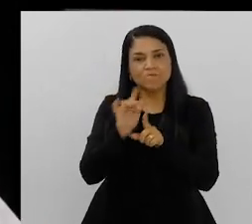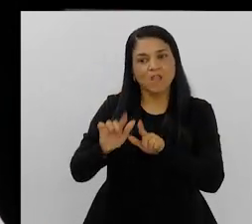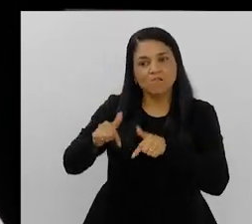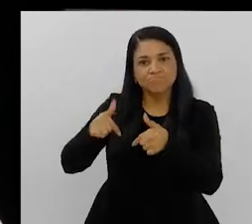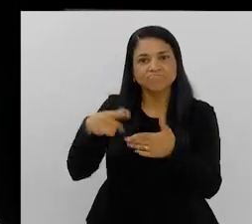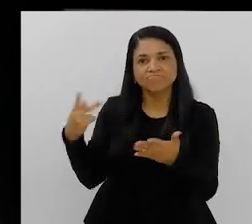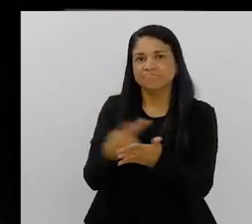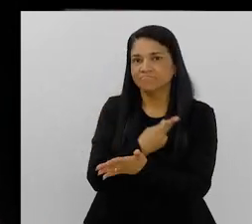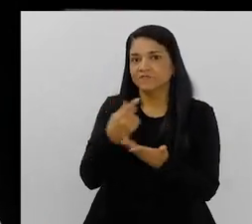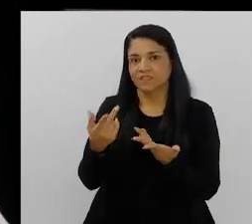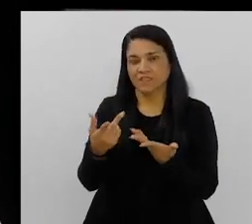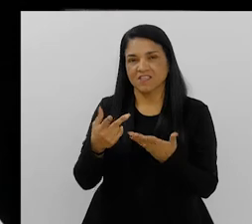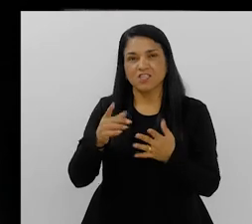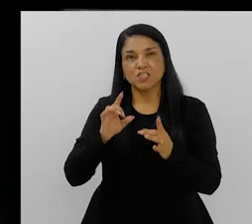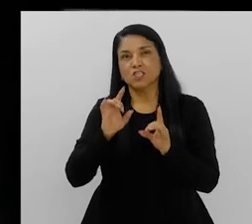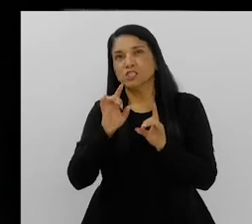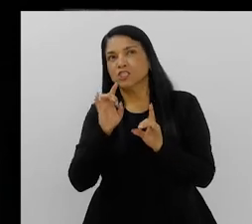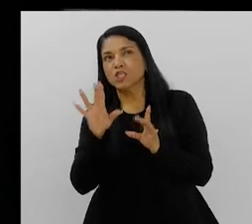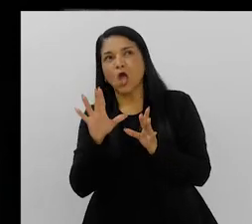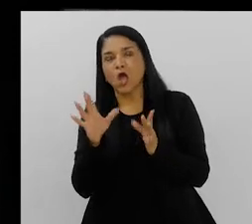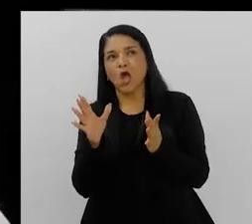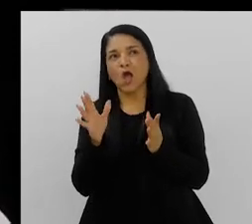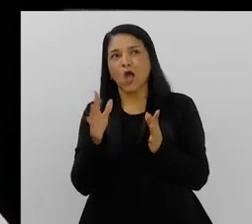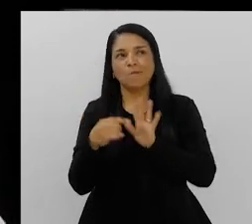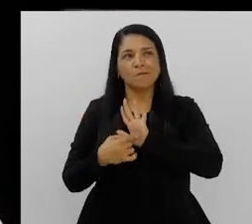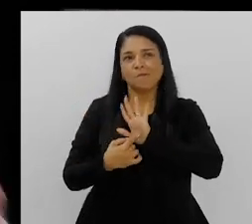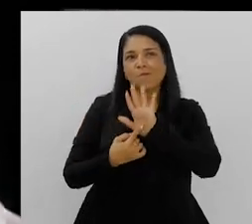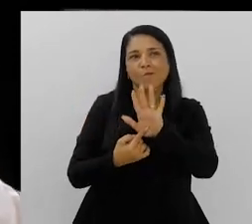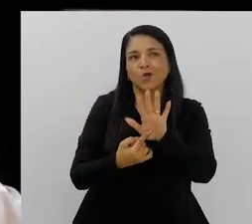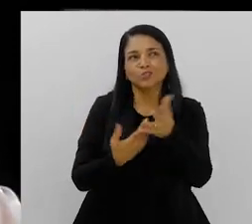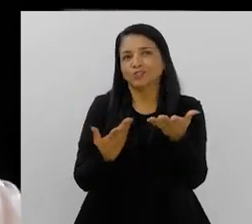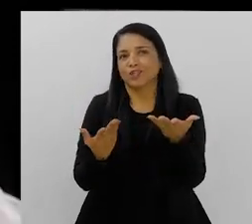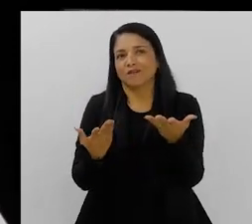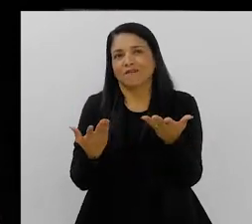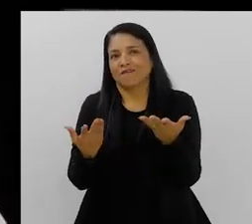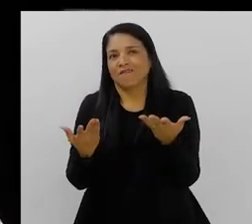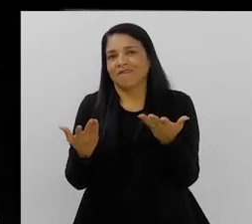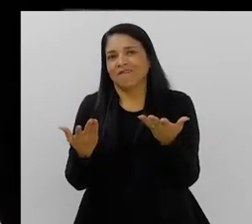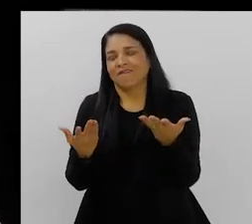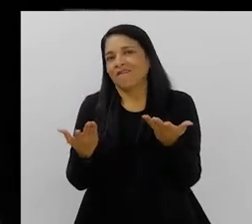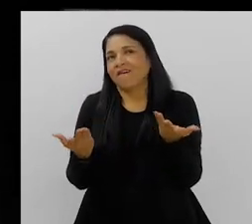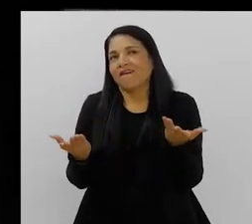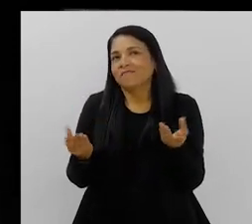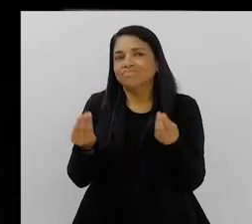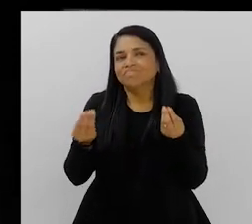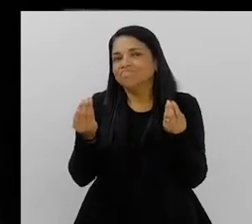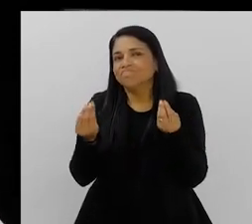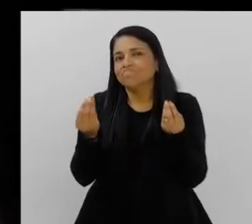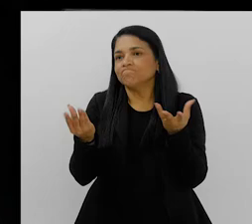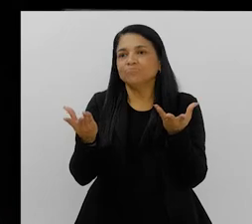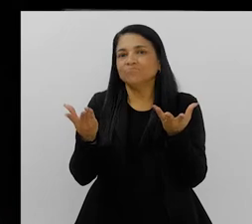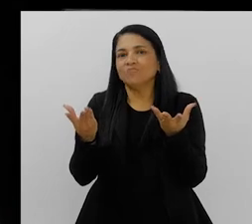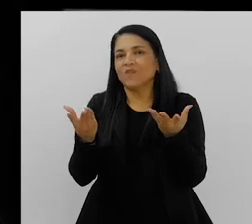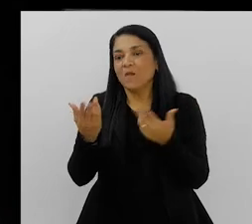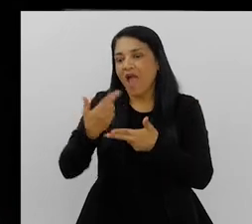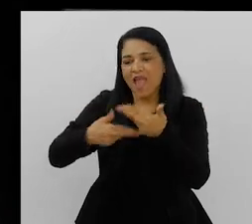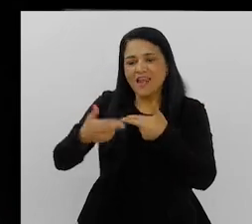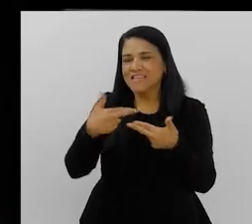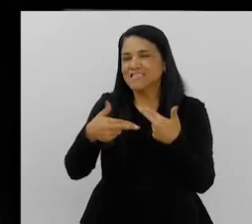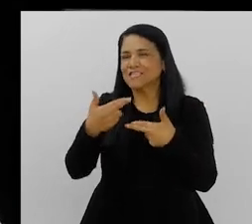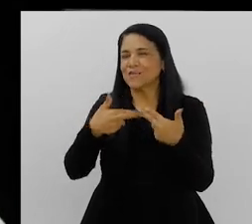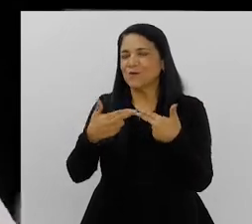questão é como isso se dá, de que forma isso acontece. Isso não pode ser algo apenas para poder produzir